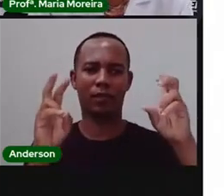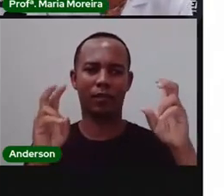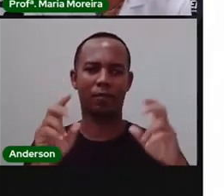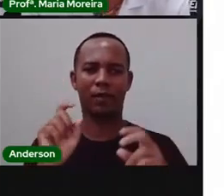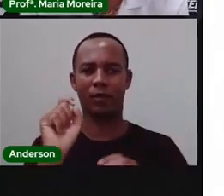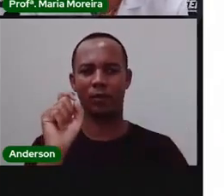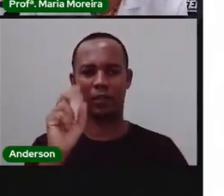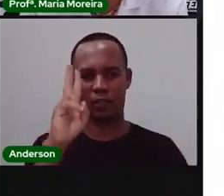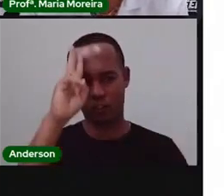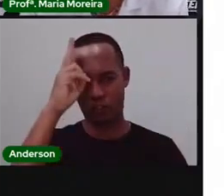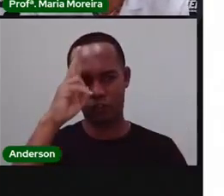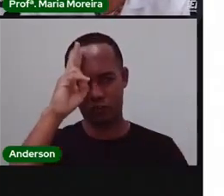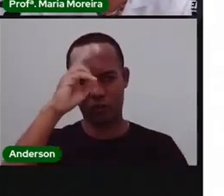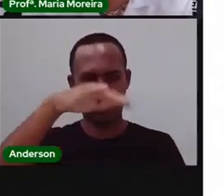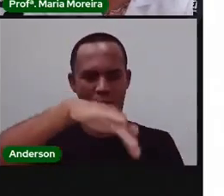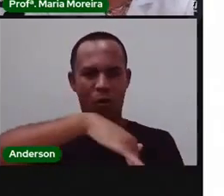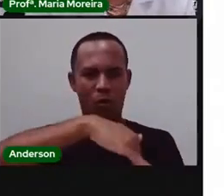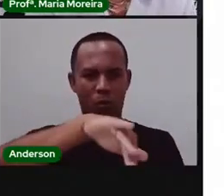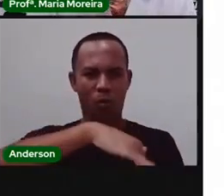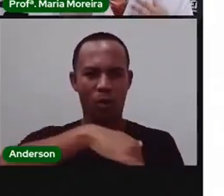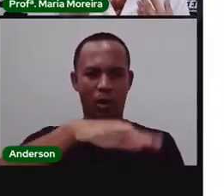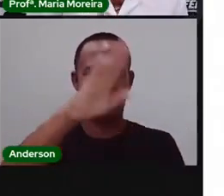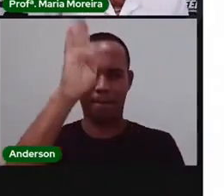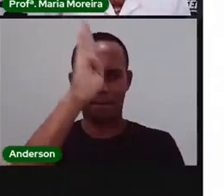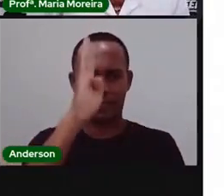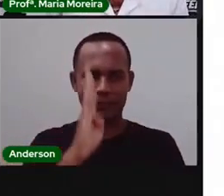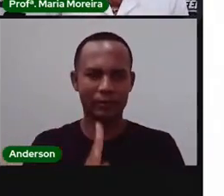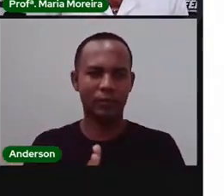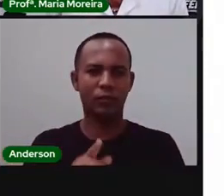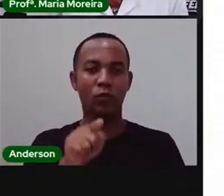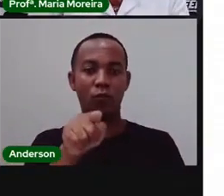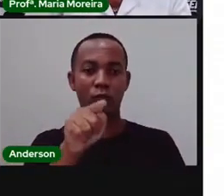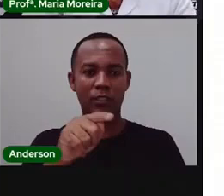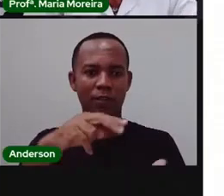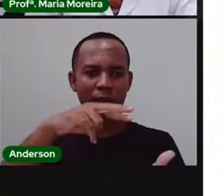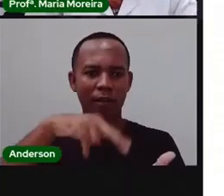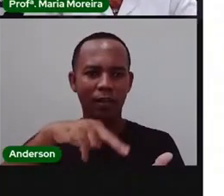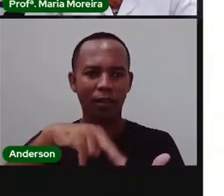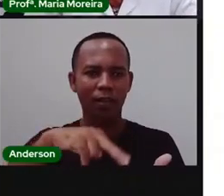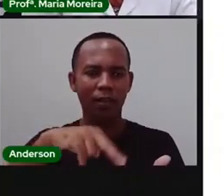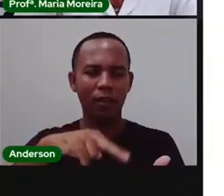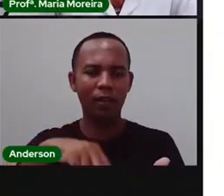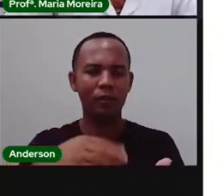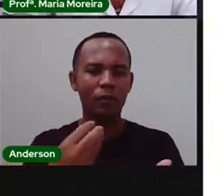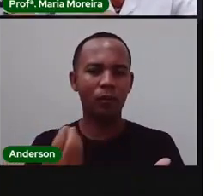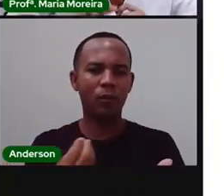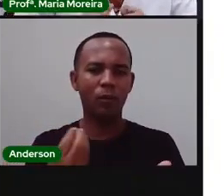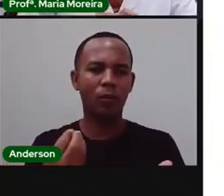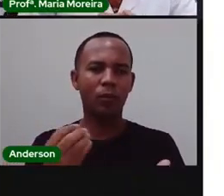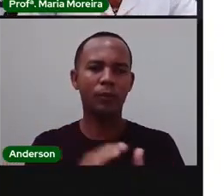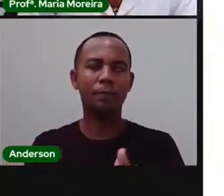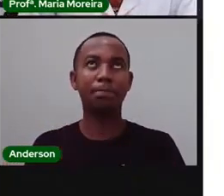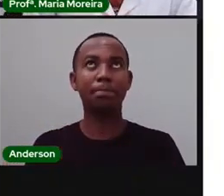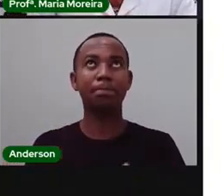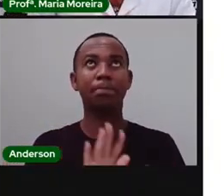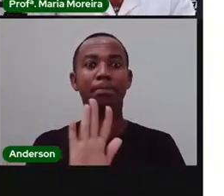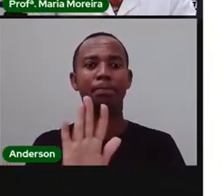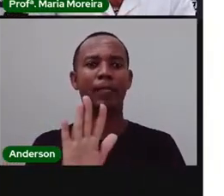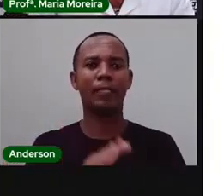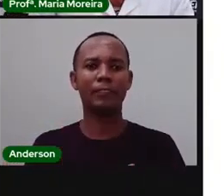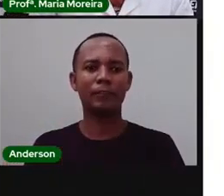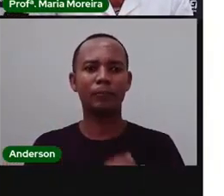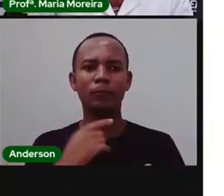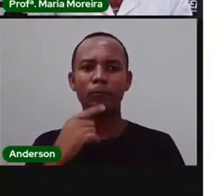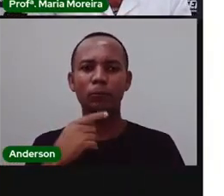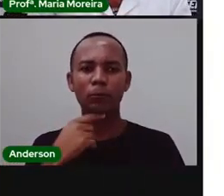história das ruas no Brasil E aí vocês vão fazer A leitura desse texto Mas poxa Pro Eu ainda não estou conseguindo Ler tudo